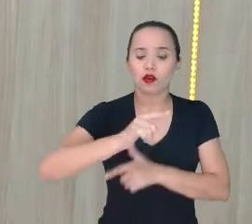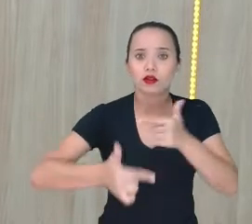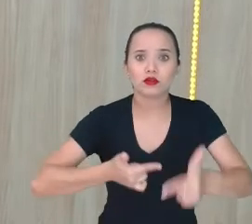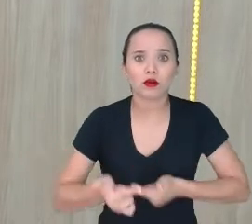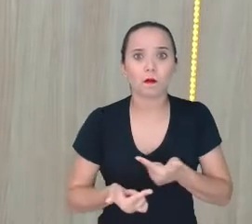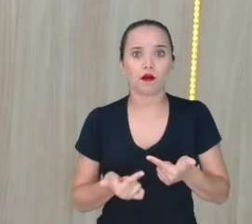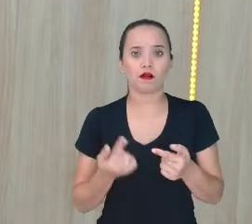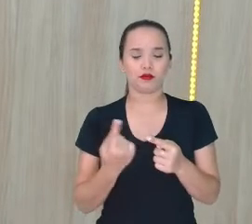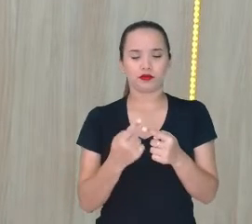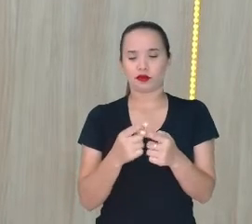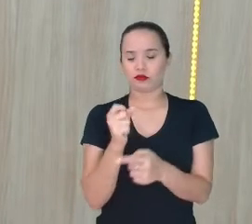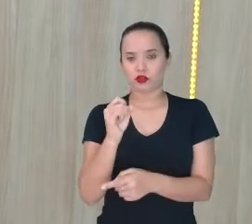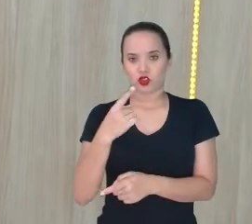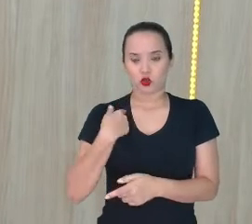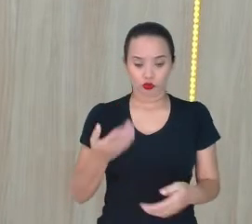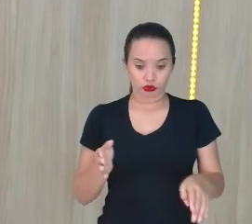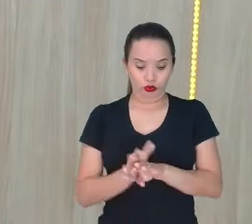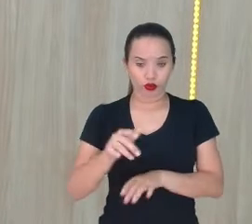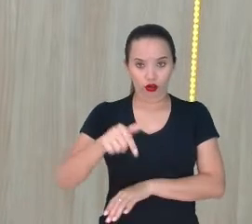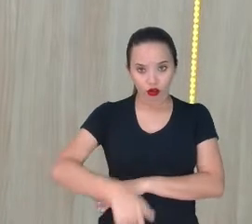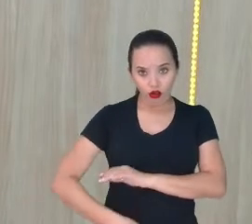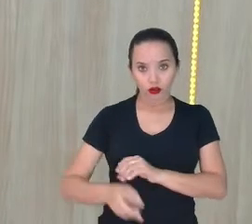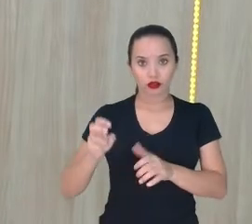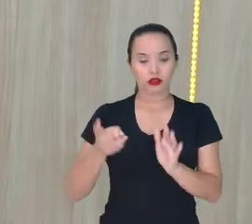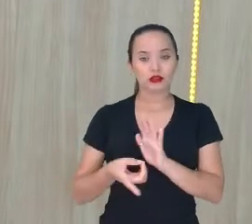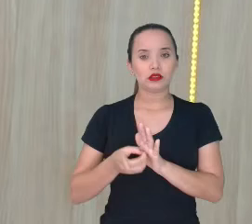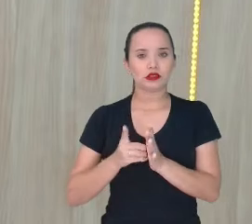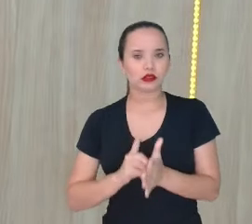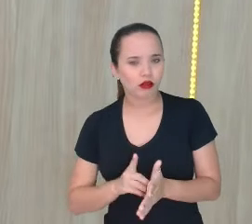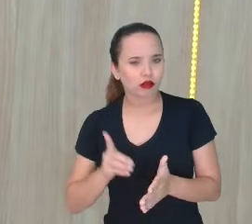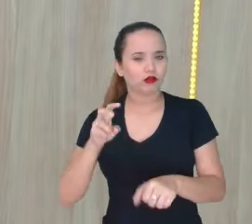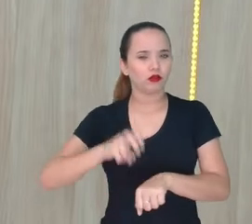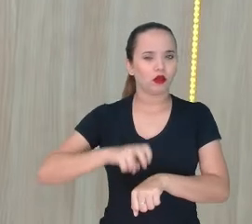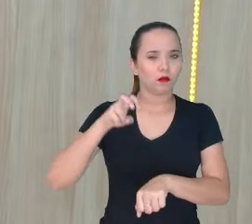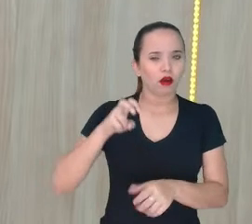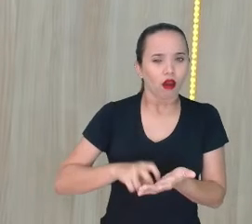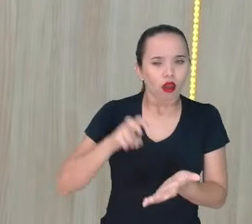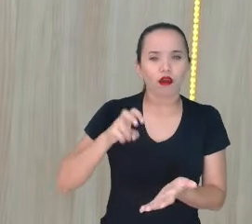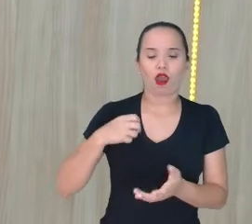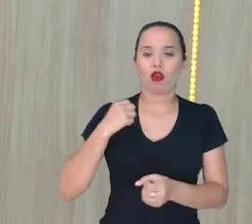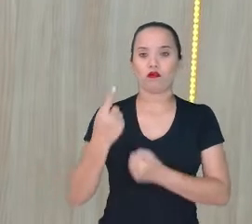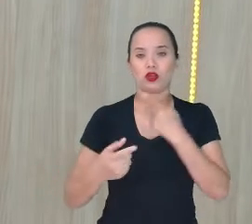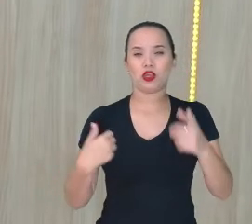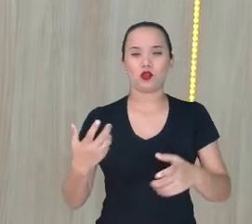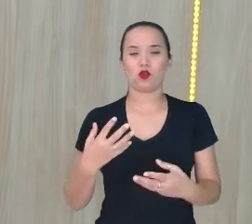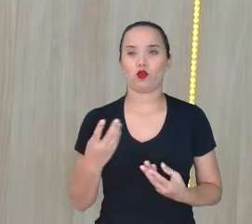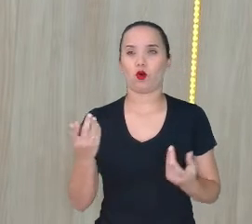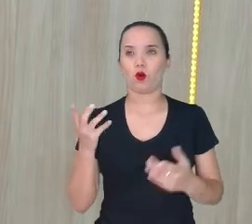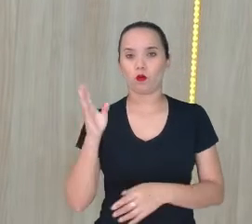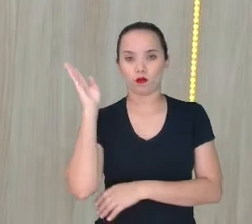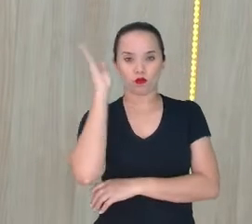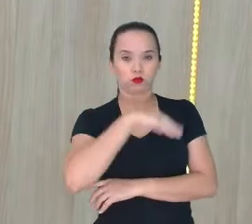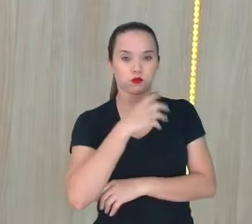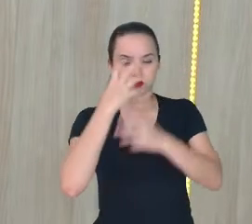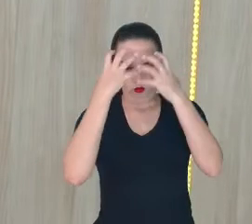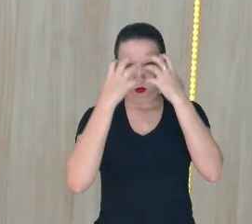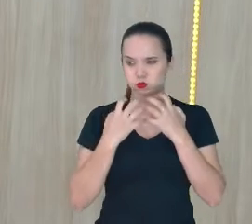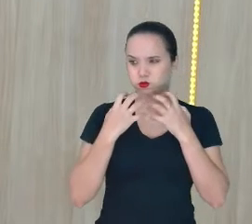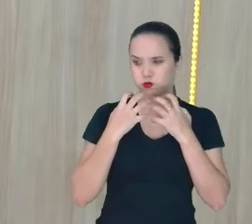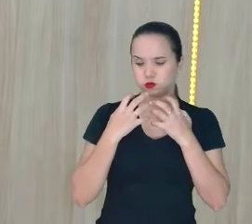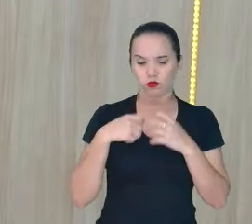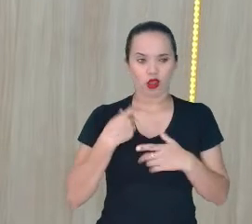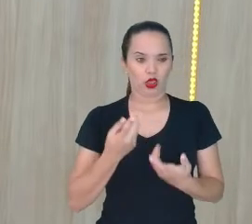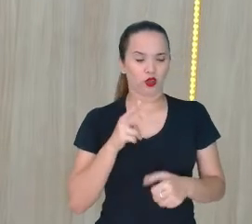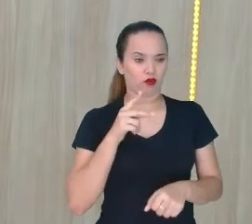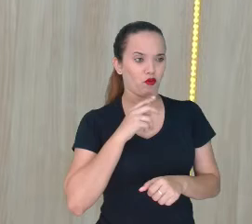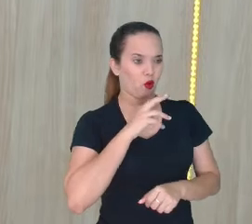eu vou chegar aqui De manhã cedo Aí por exemplo Esteja mal humorado Professora Aí eu vou tratar Juninho e Jonas De uma